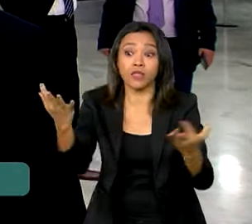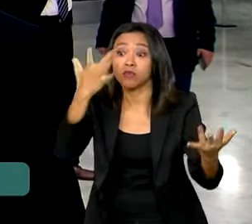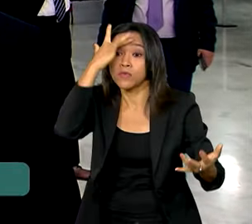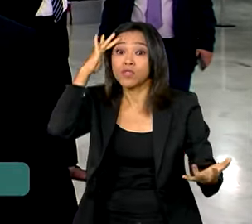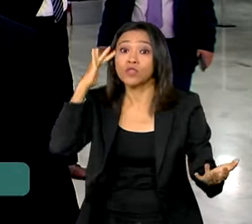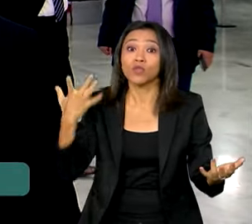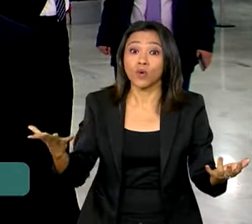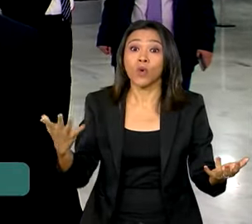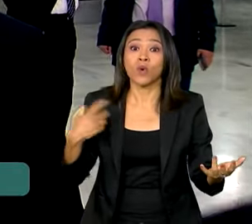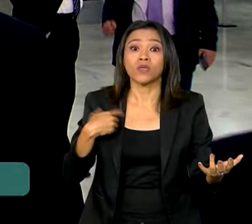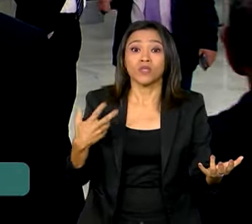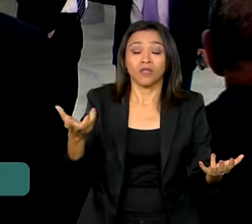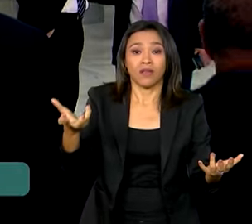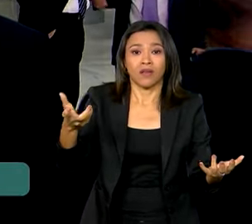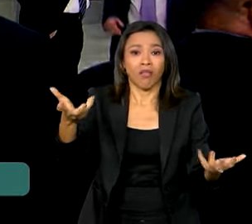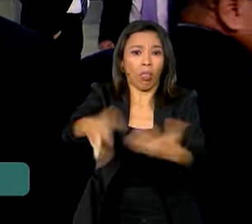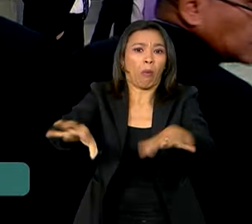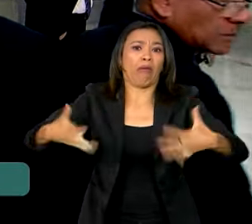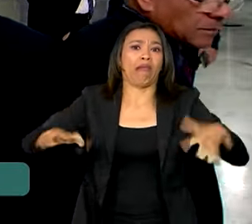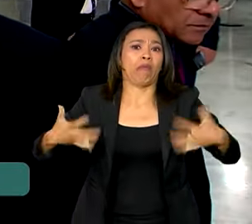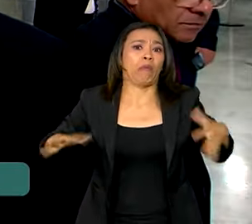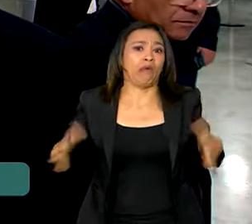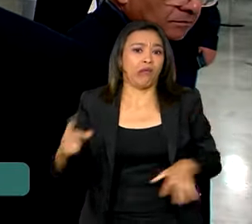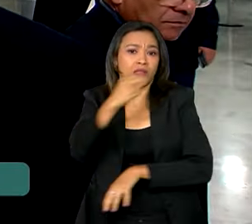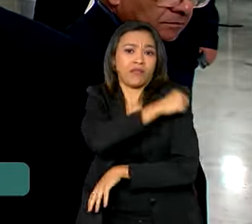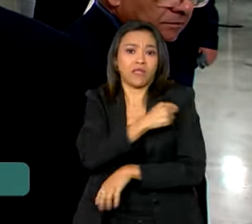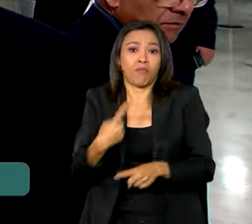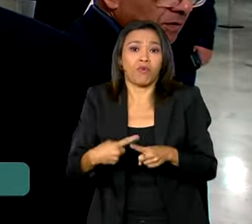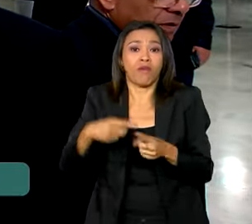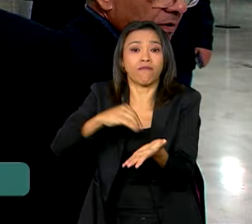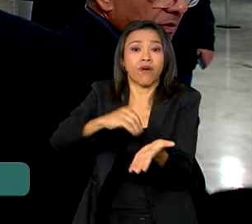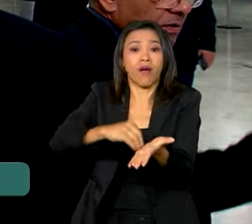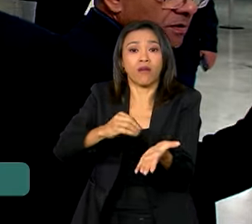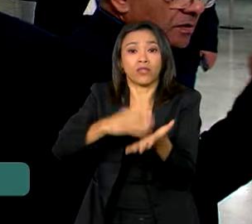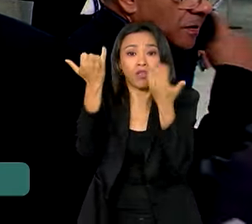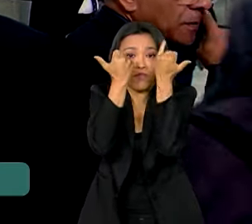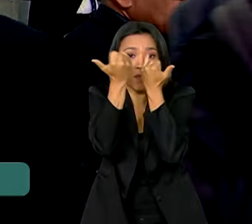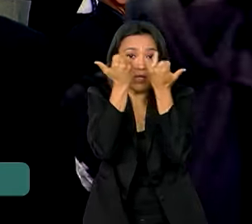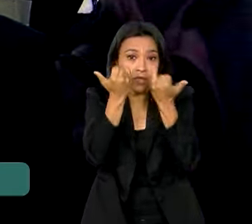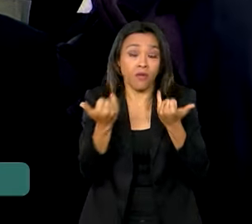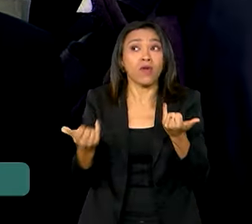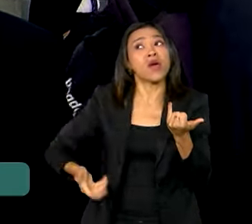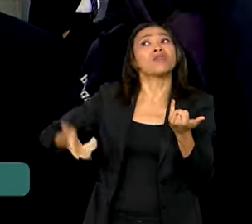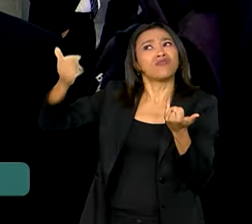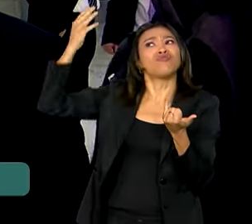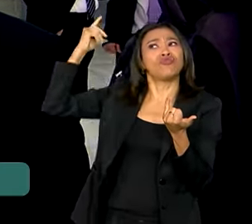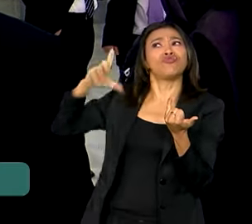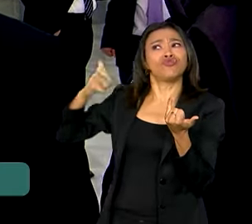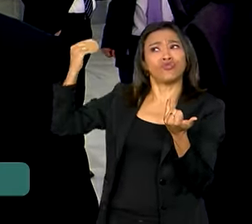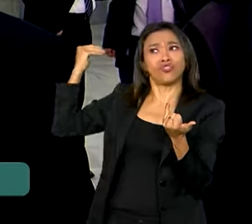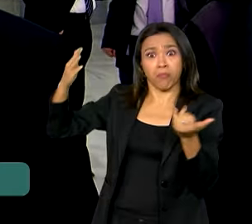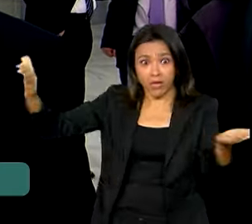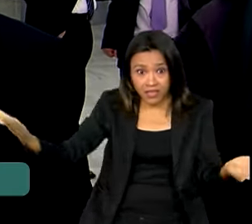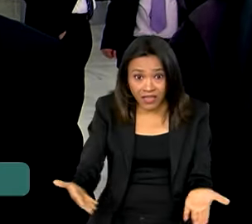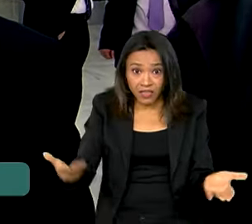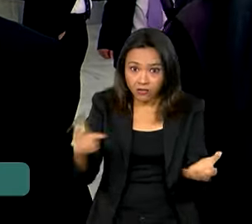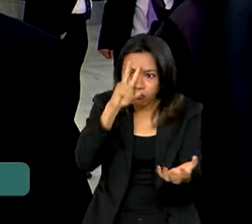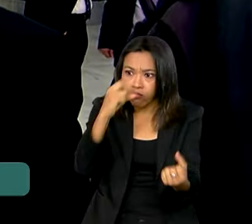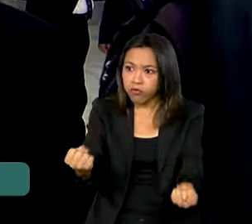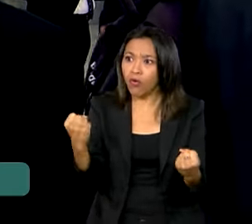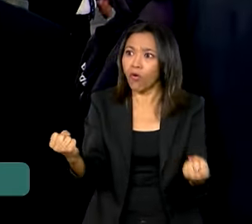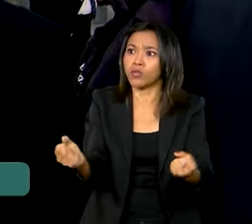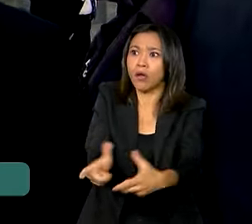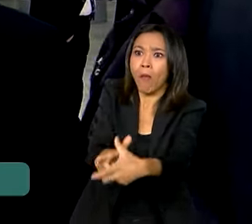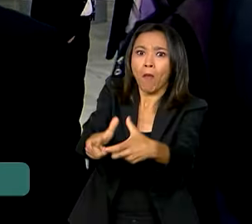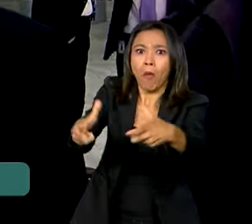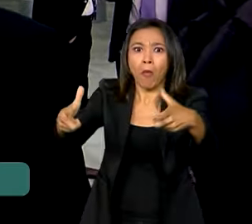deixando de se vacinar por causa da desinformação. É um movimento que já vinha de antes, ganhava o momento, mas que eu nunca vi ter tanta força e